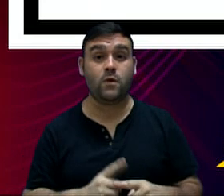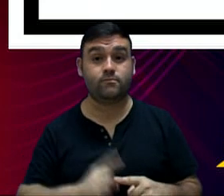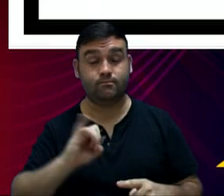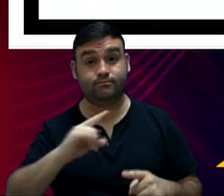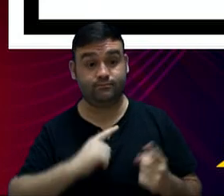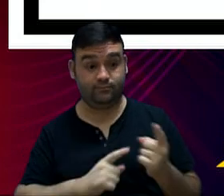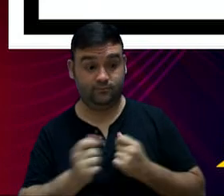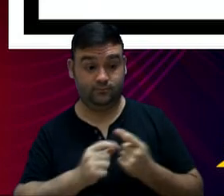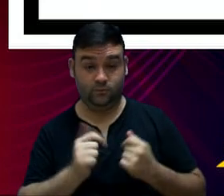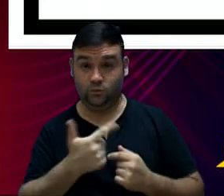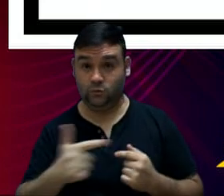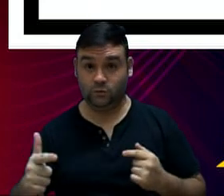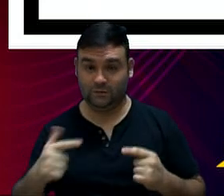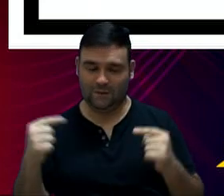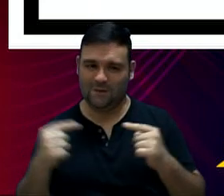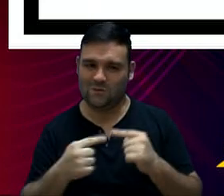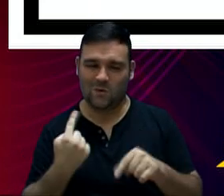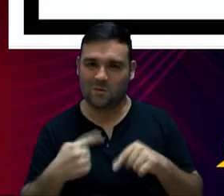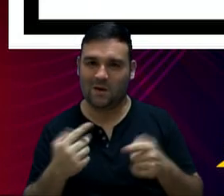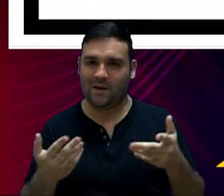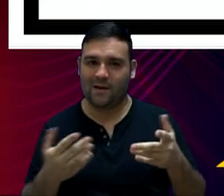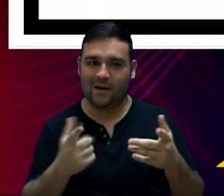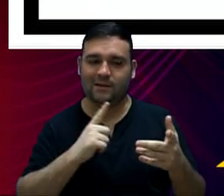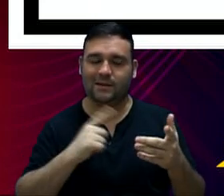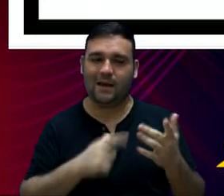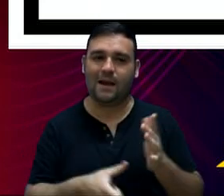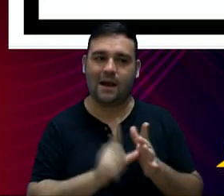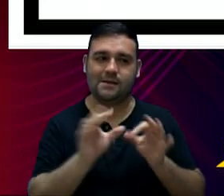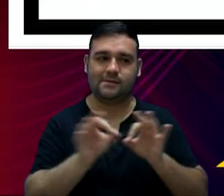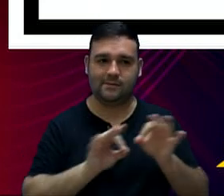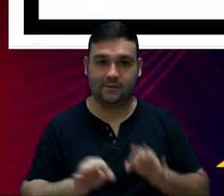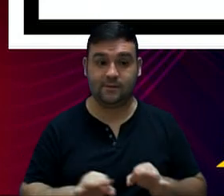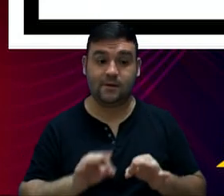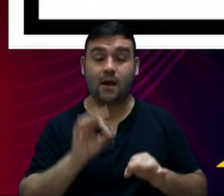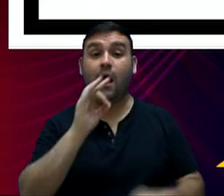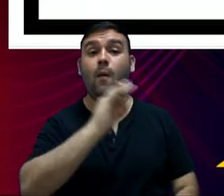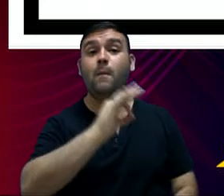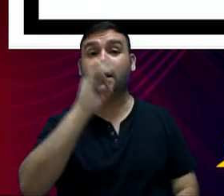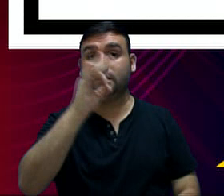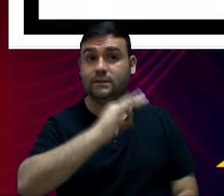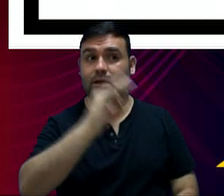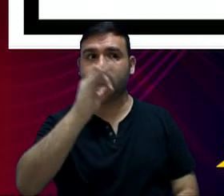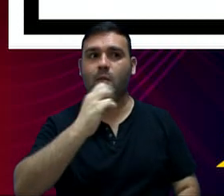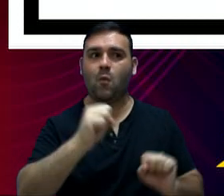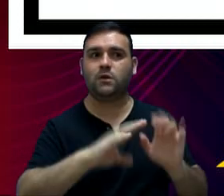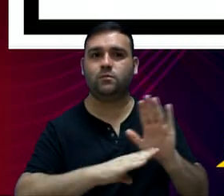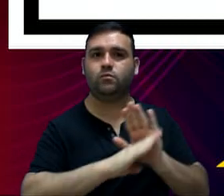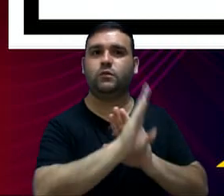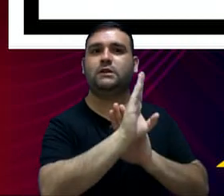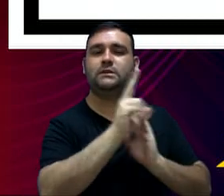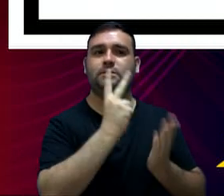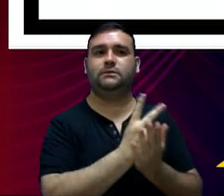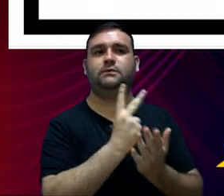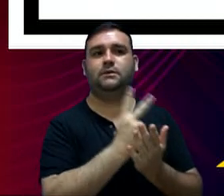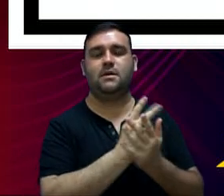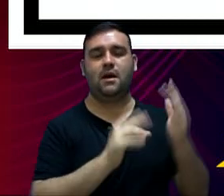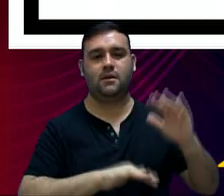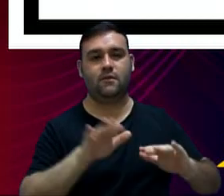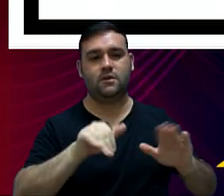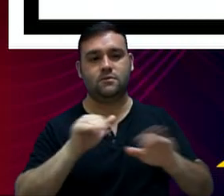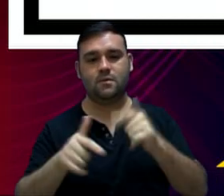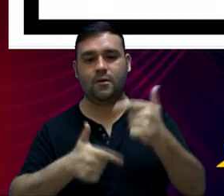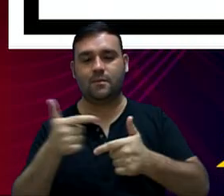a receita não estiver à altura do que foi previsto, a tendência é que o percentual suba, mesmo sem que se façam